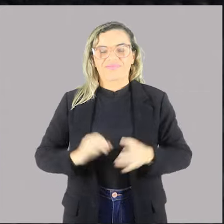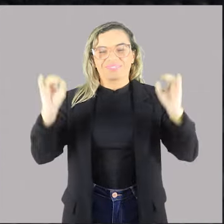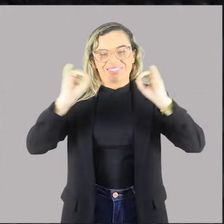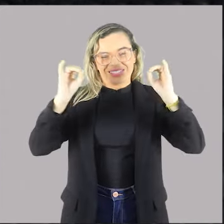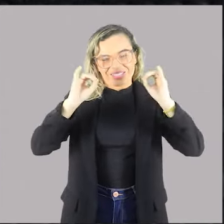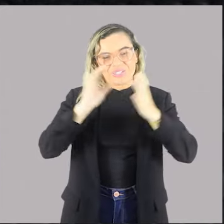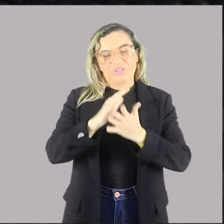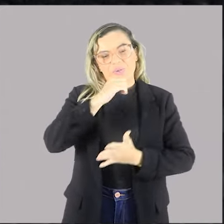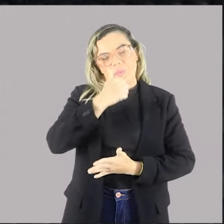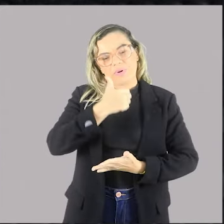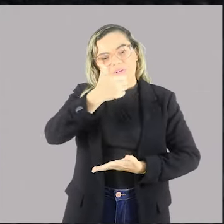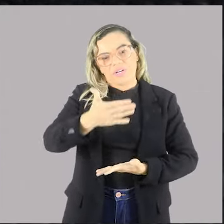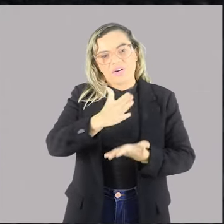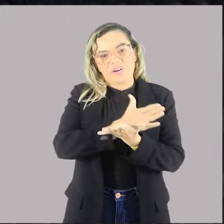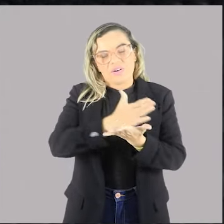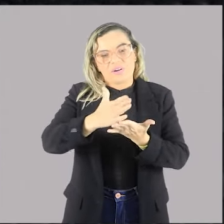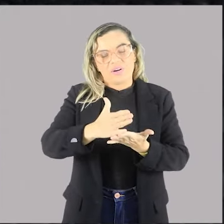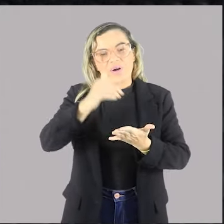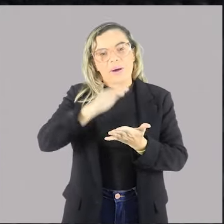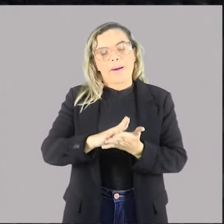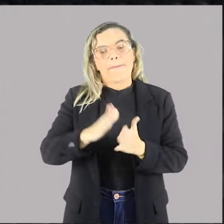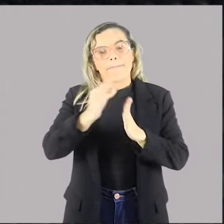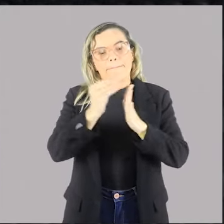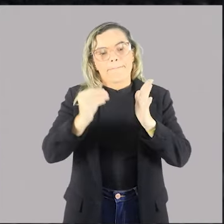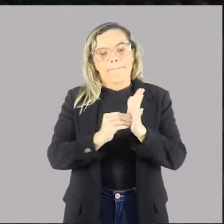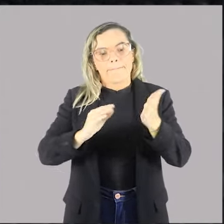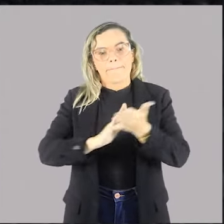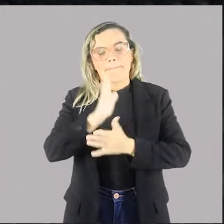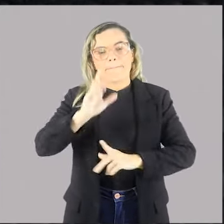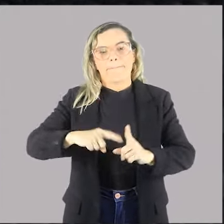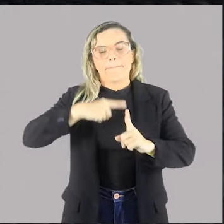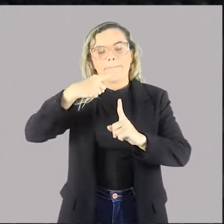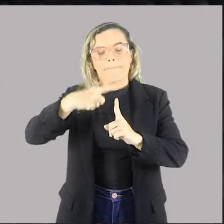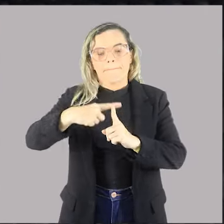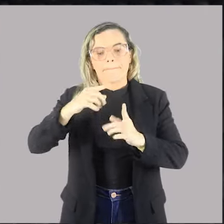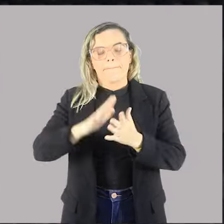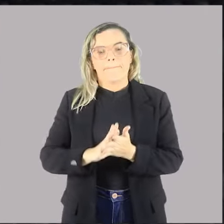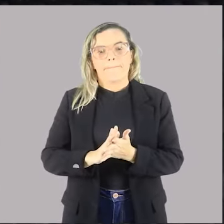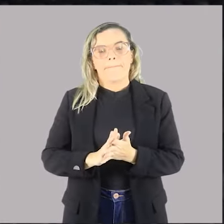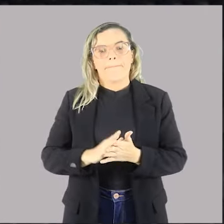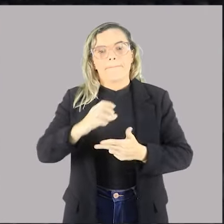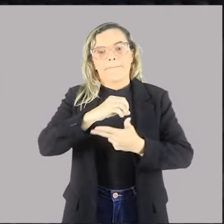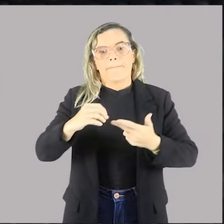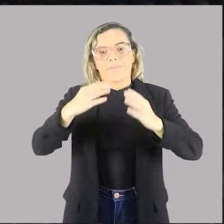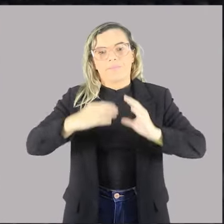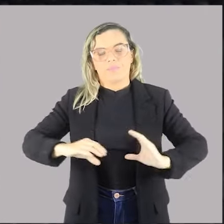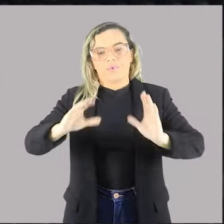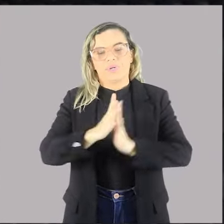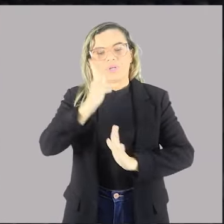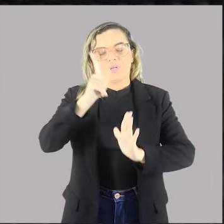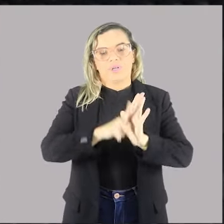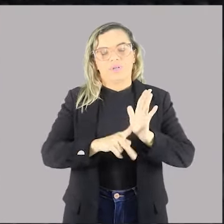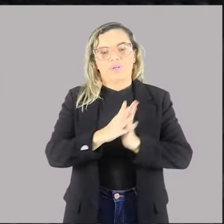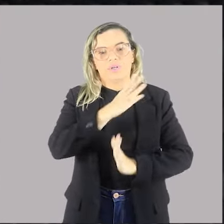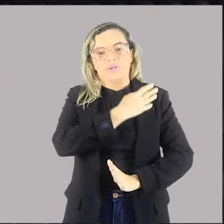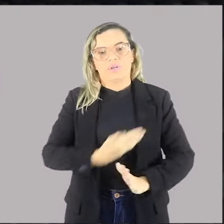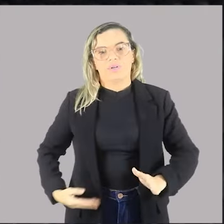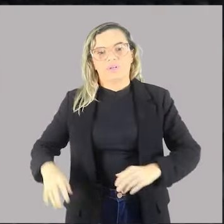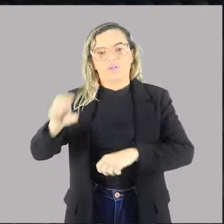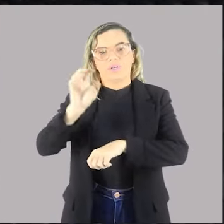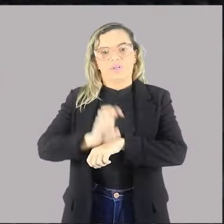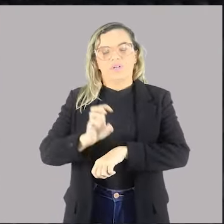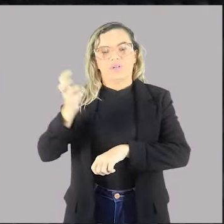Olá, tudo bem? Vamos iniciar mais uma aula do Aprova Mais e Nem dos Concursos, uma iniciativa do Governo do Estado do Maranhão.